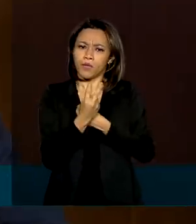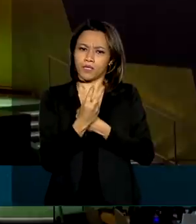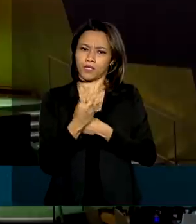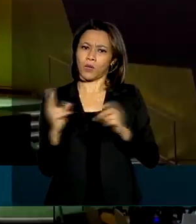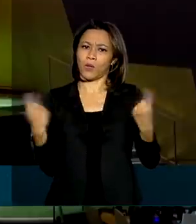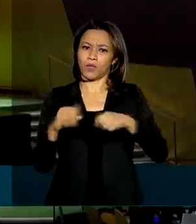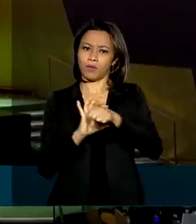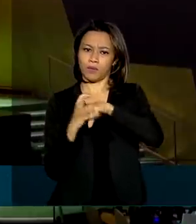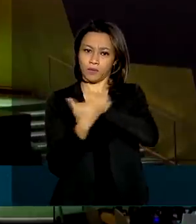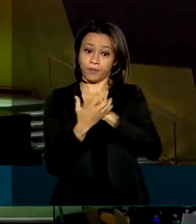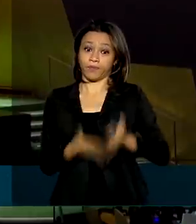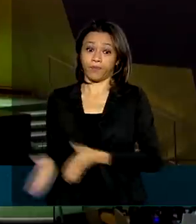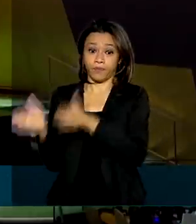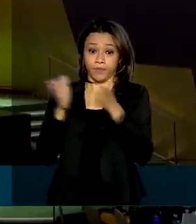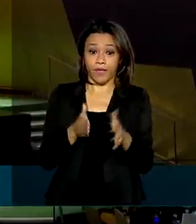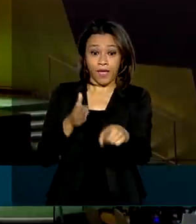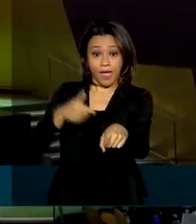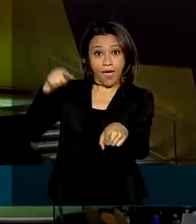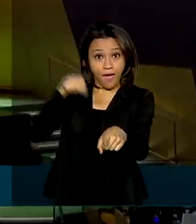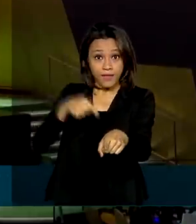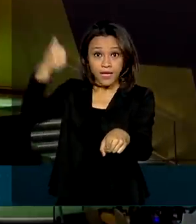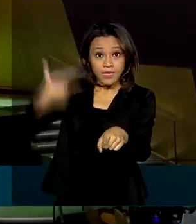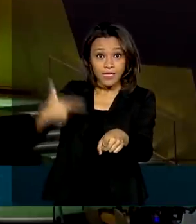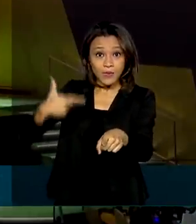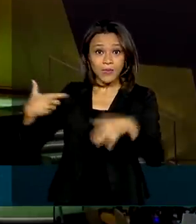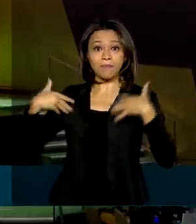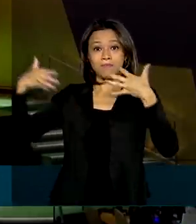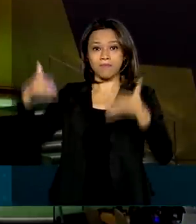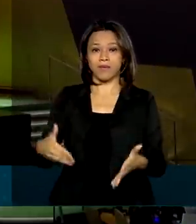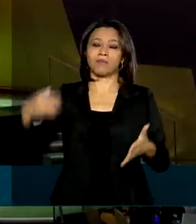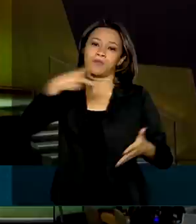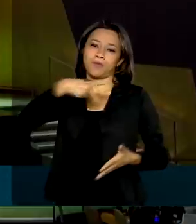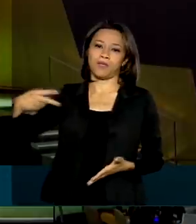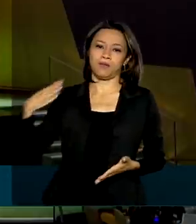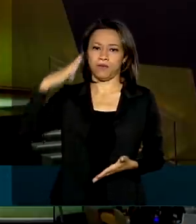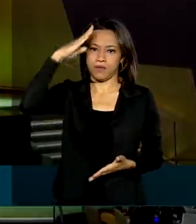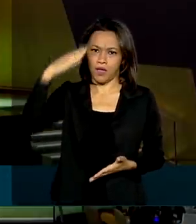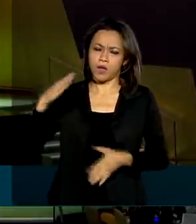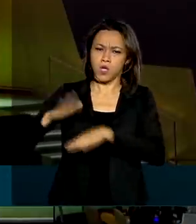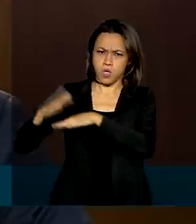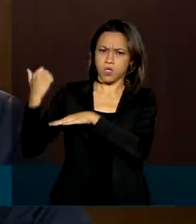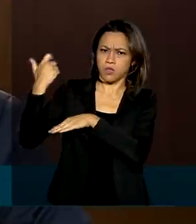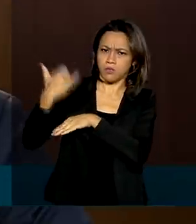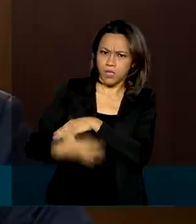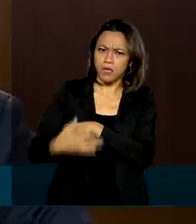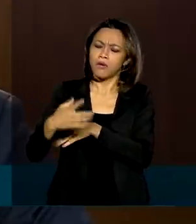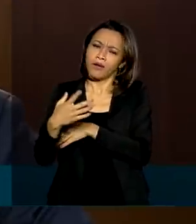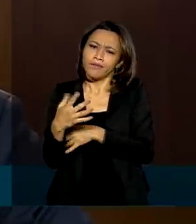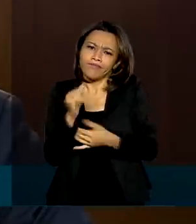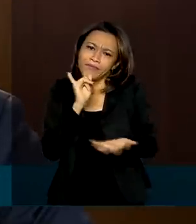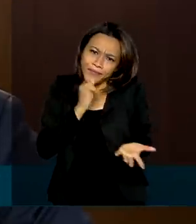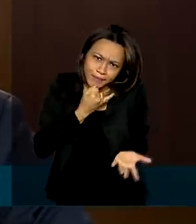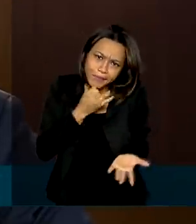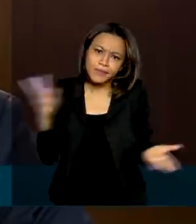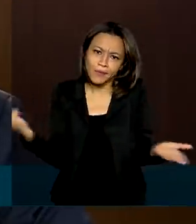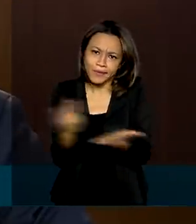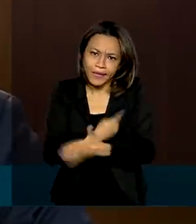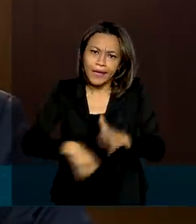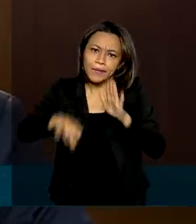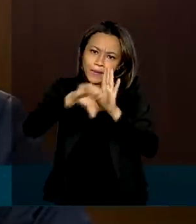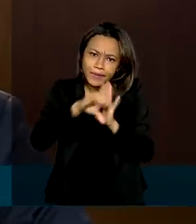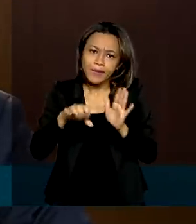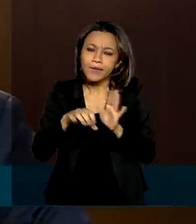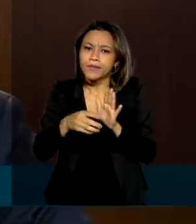participação do presidente Jair Bolsonaro na Assembleia da ONU. Segundo ele, apesar da crise mundial, a produção